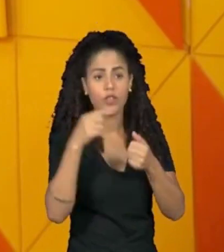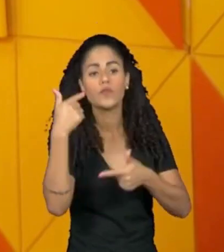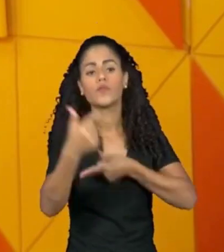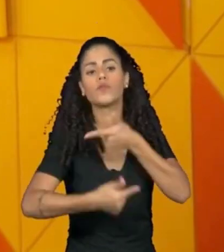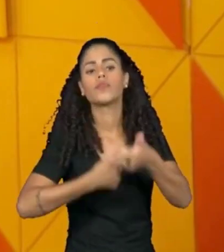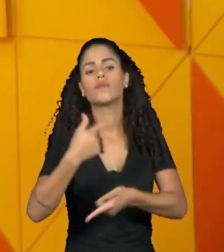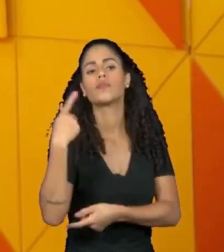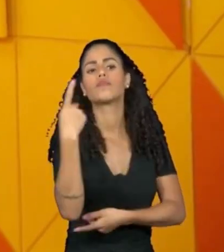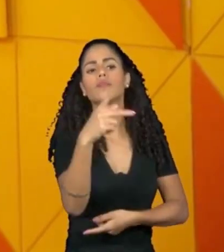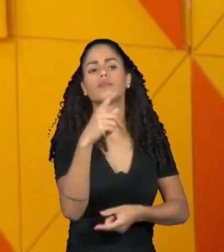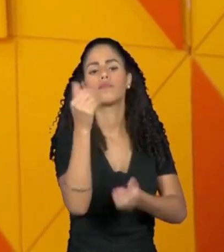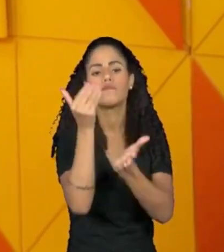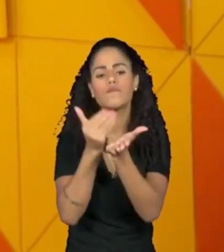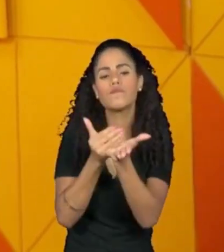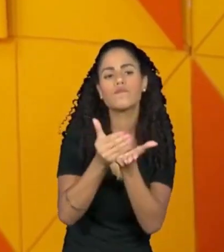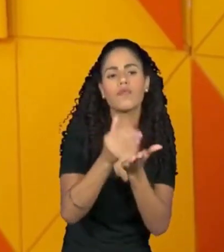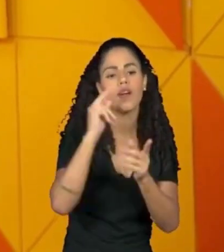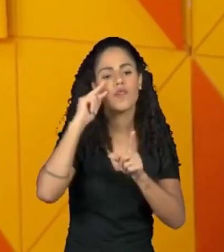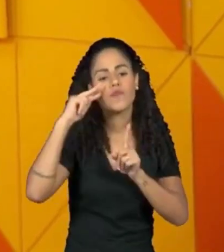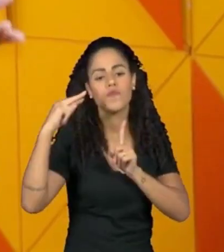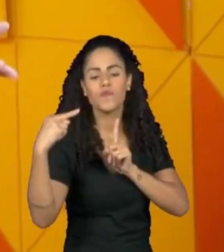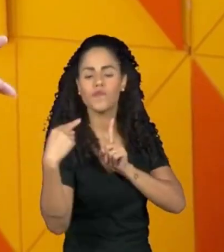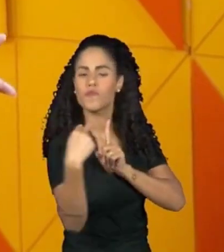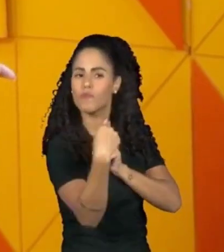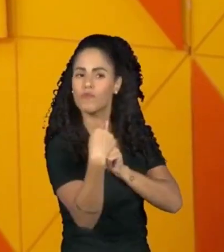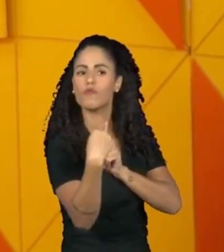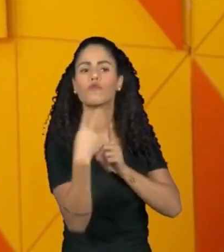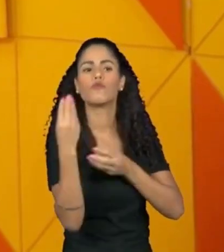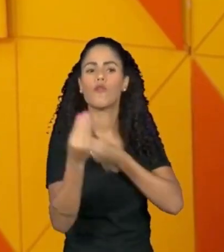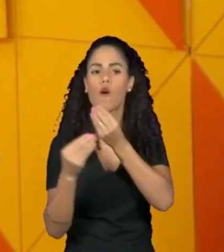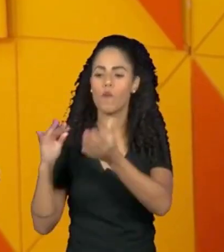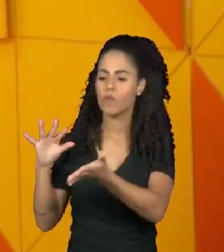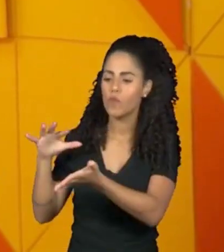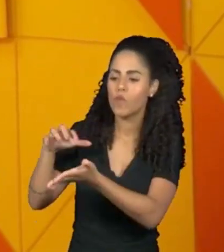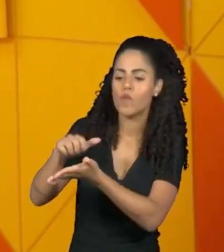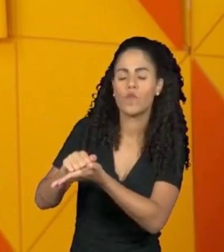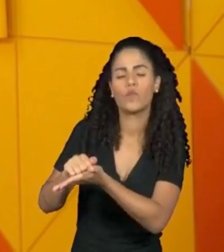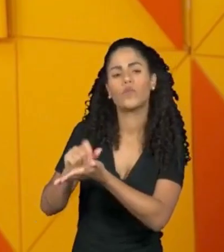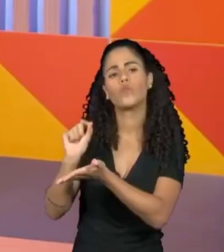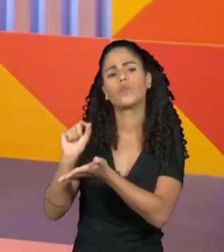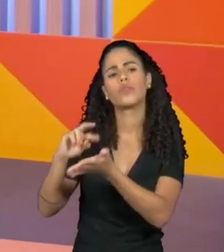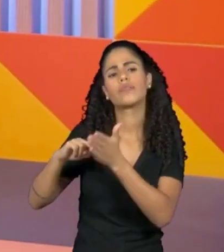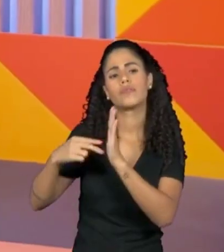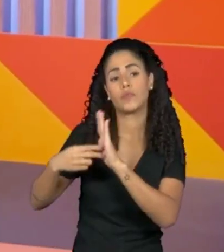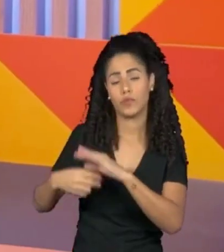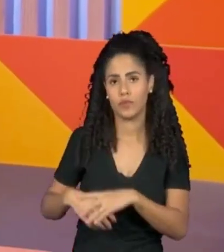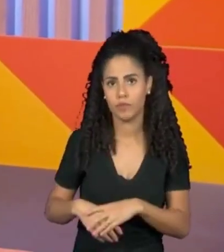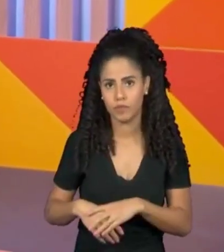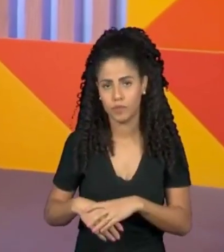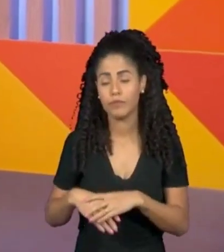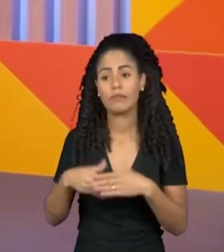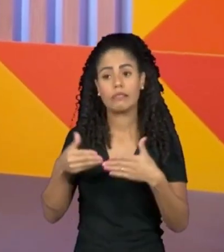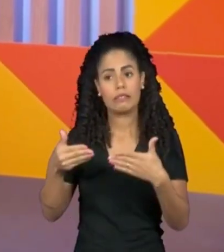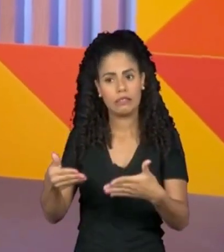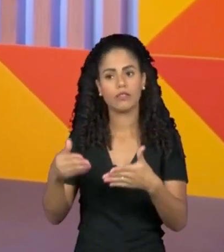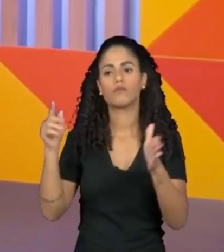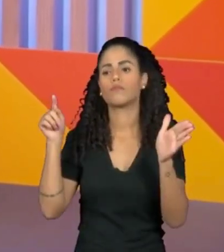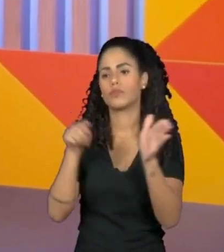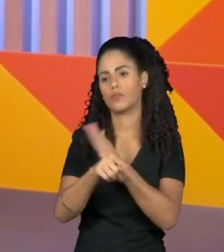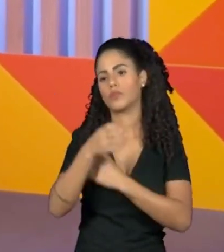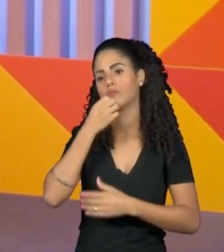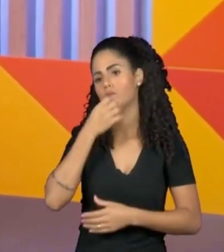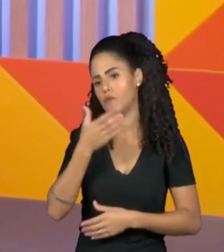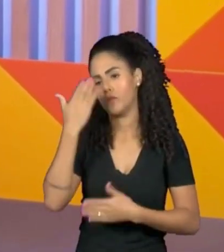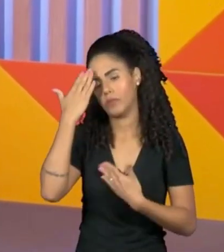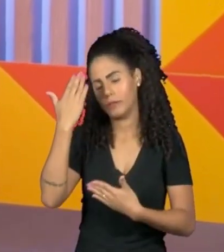trabalho é sempre a partir de uma perspectiva decolonial. Do que a gente tá falando? Cris, eu acho que essa é uma ótima pergunta,